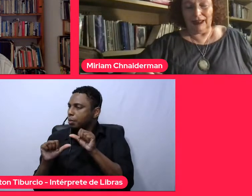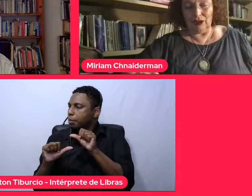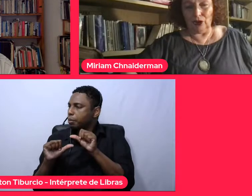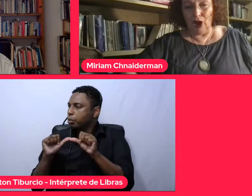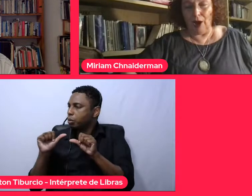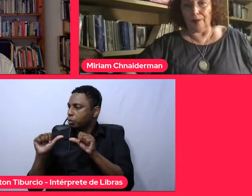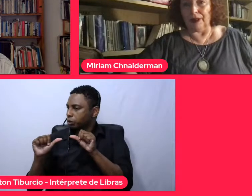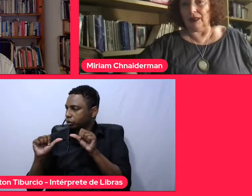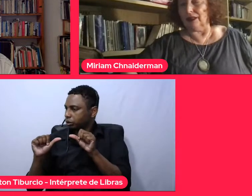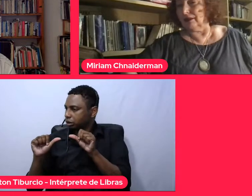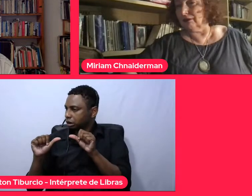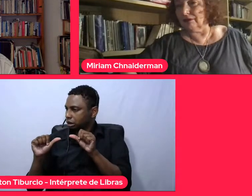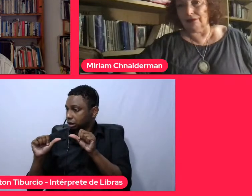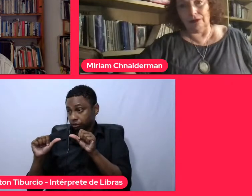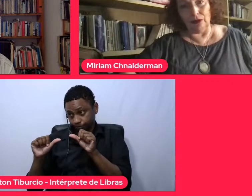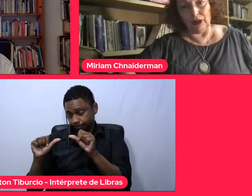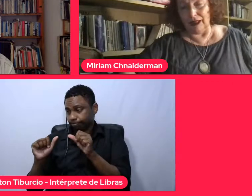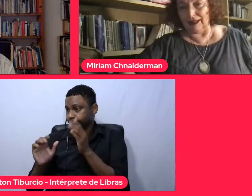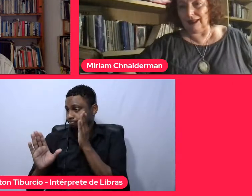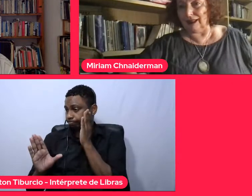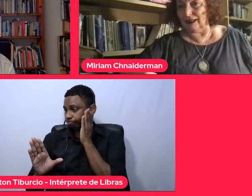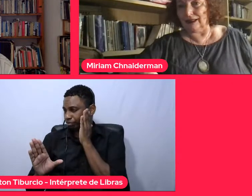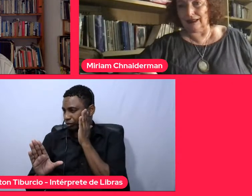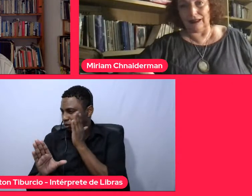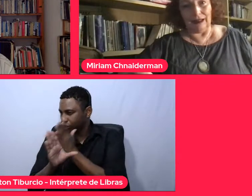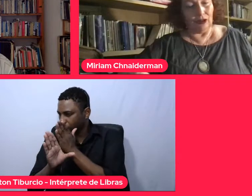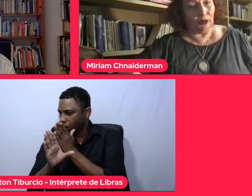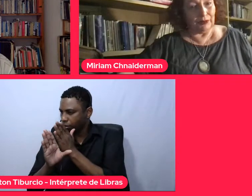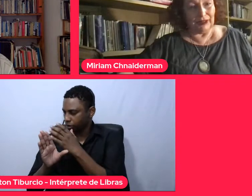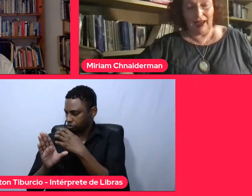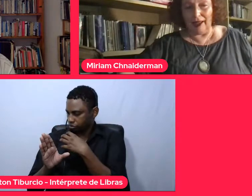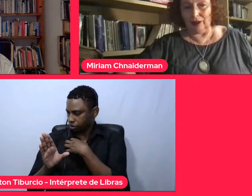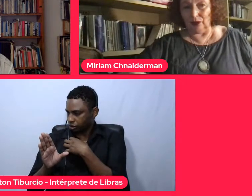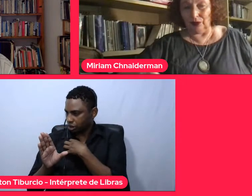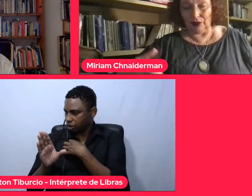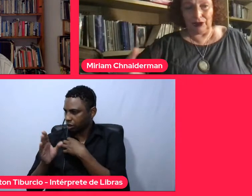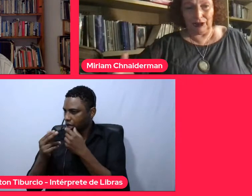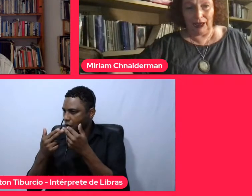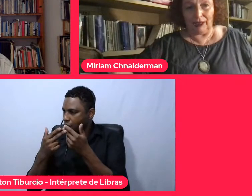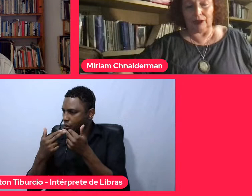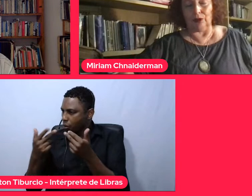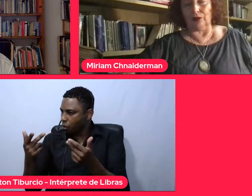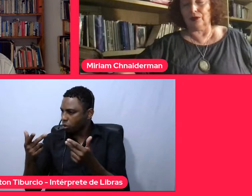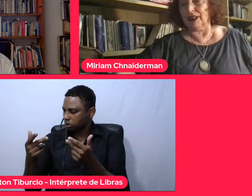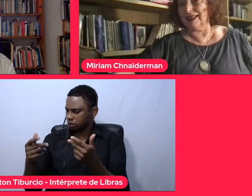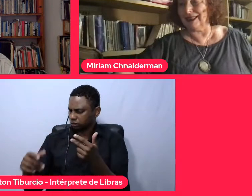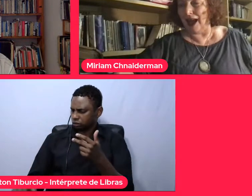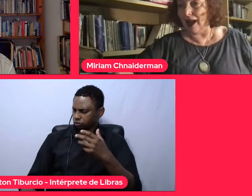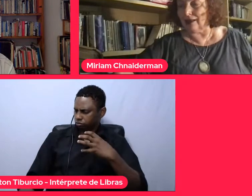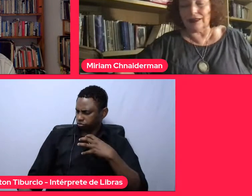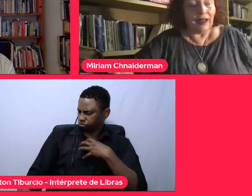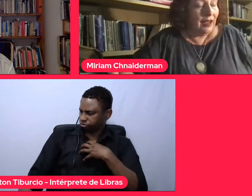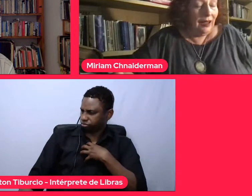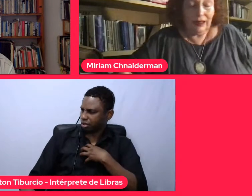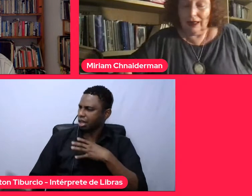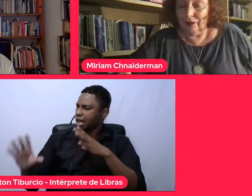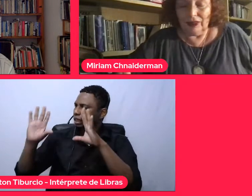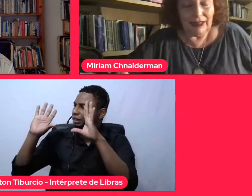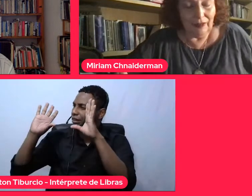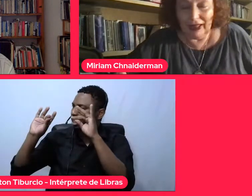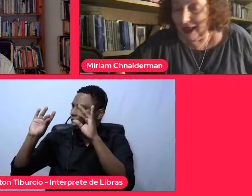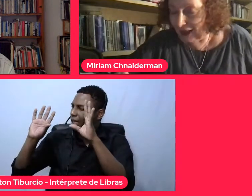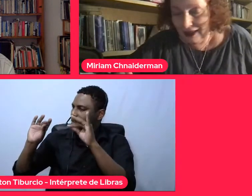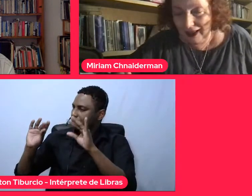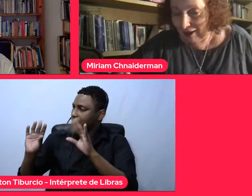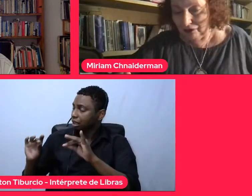você descobre nuances, objetos, jeitos, detalhes que